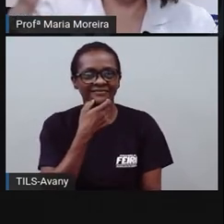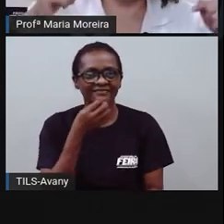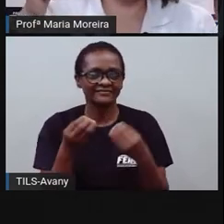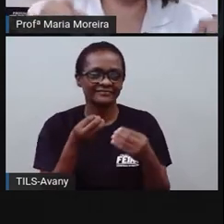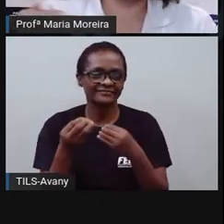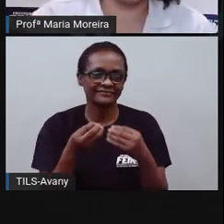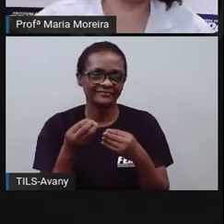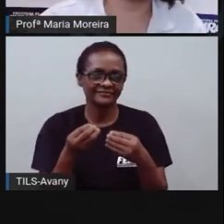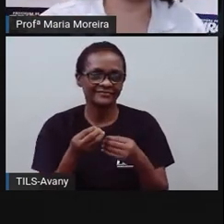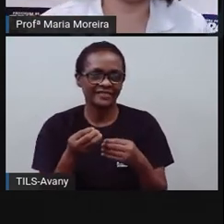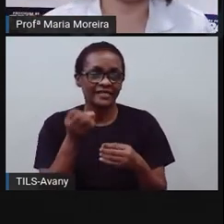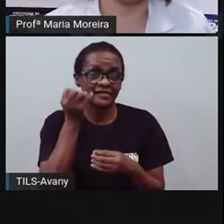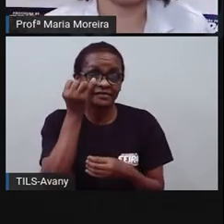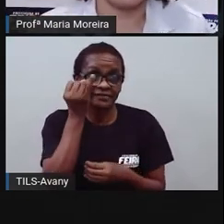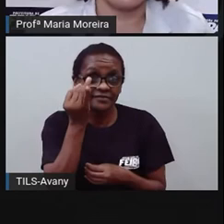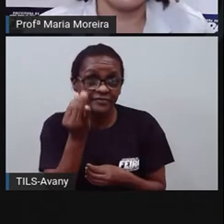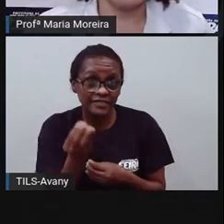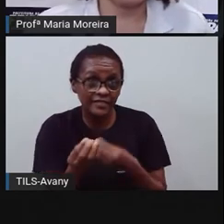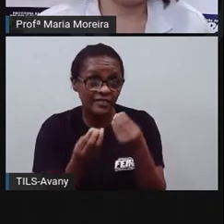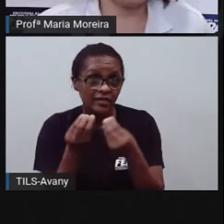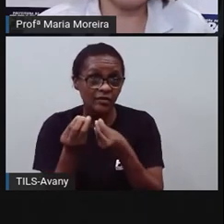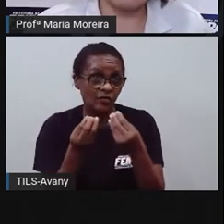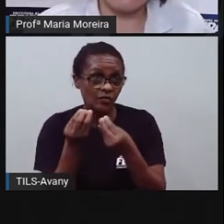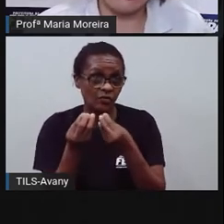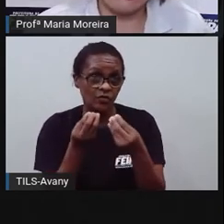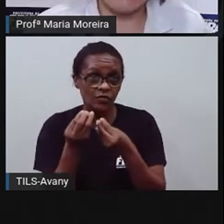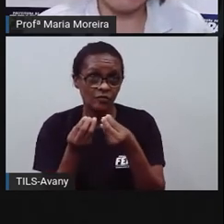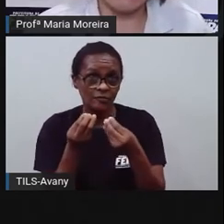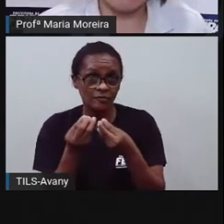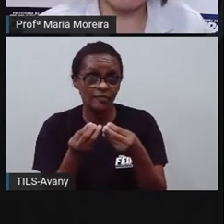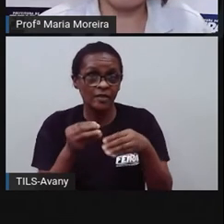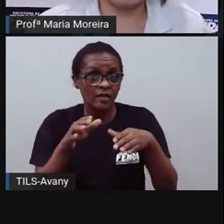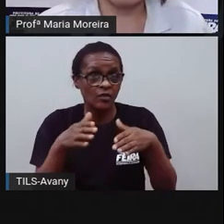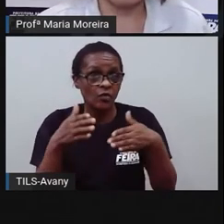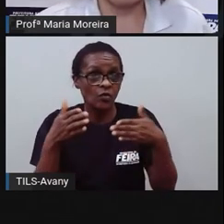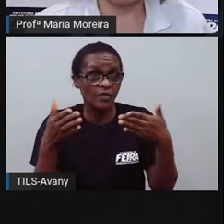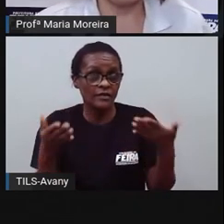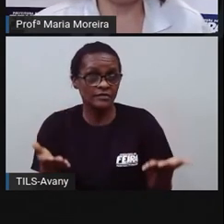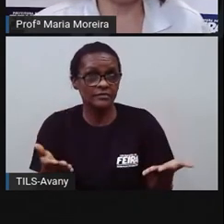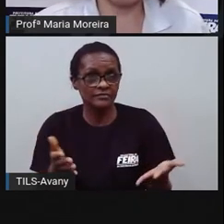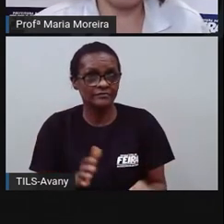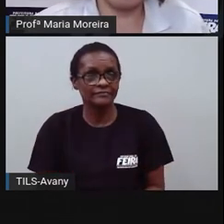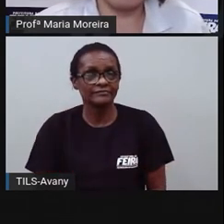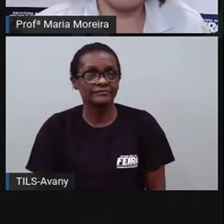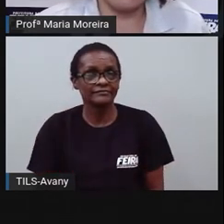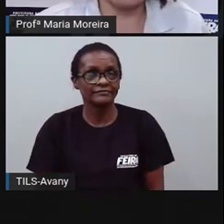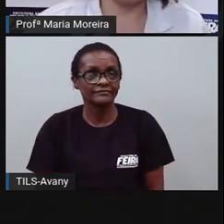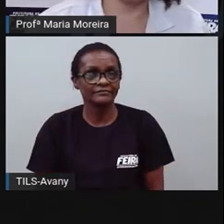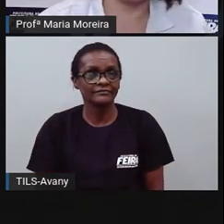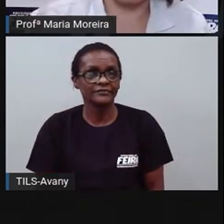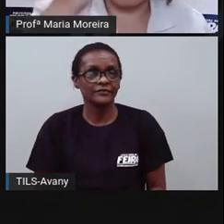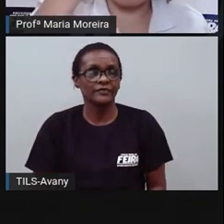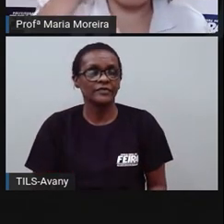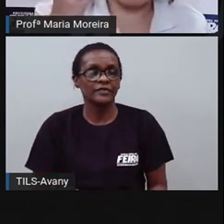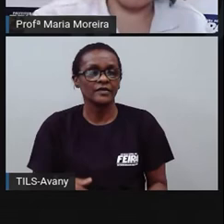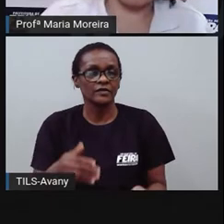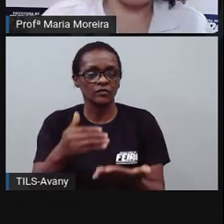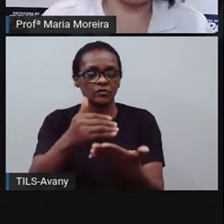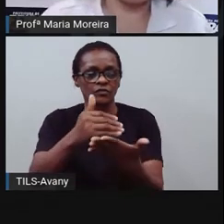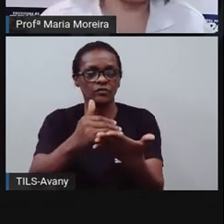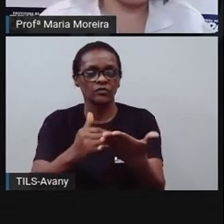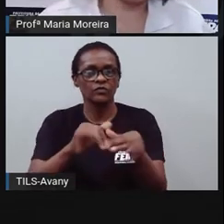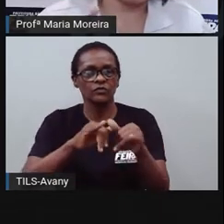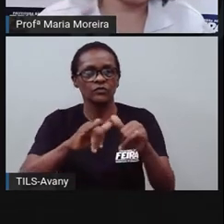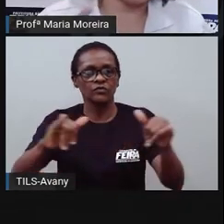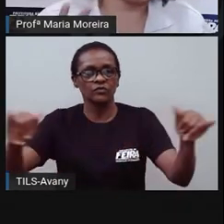o que, de fato, tem ali naquela notícia, tá bom? Bom, o corpo, né, no corpo do texto